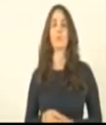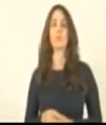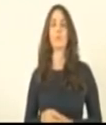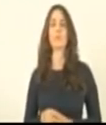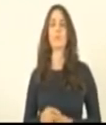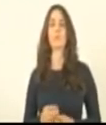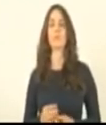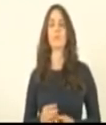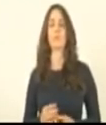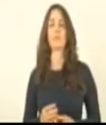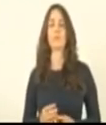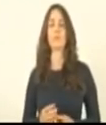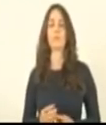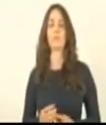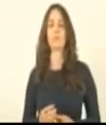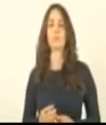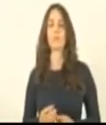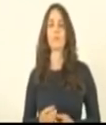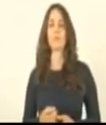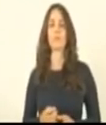Registra aí, Pablo Benbeck.